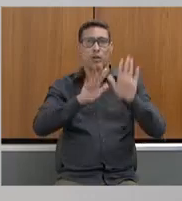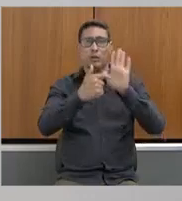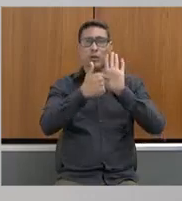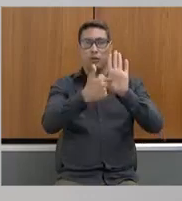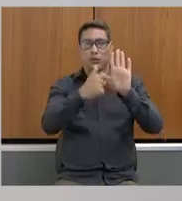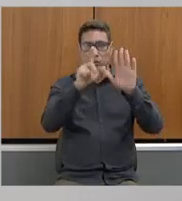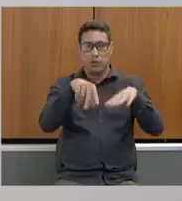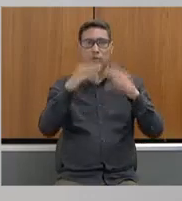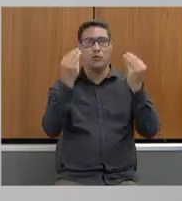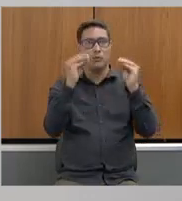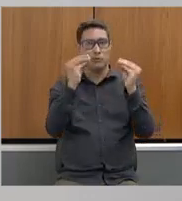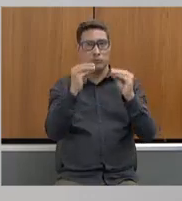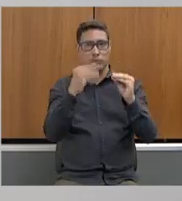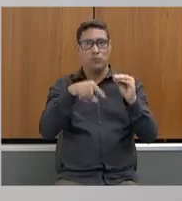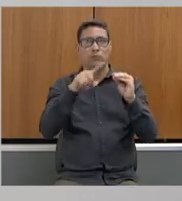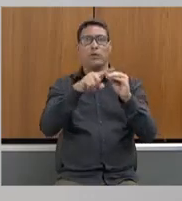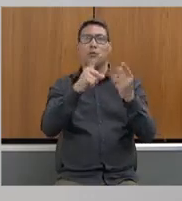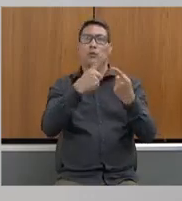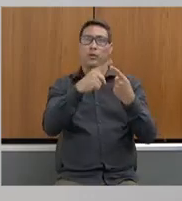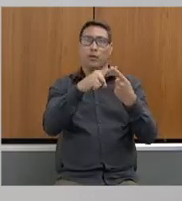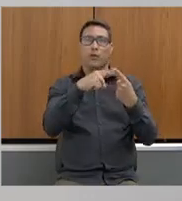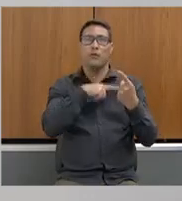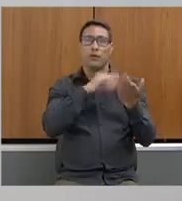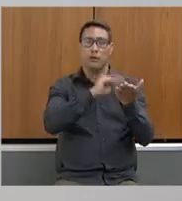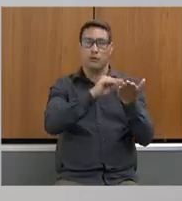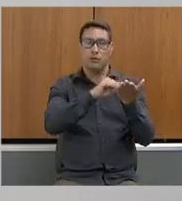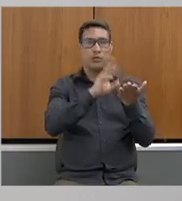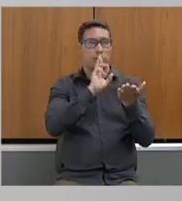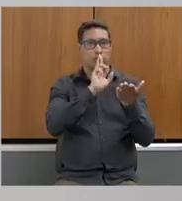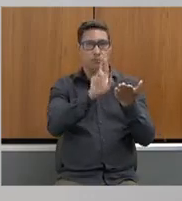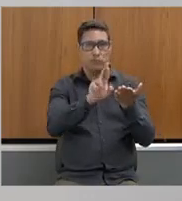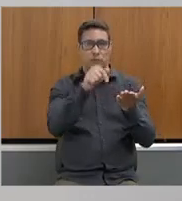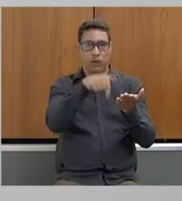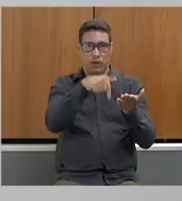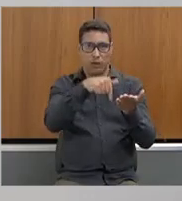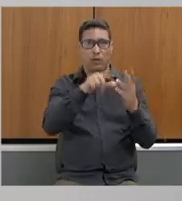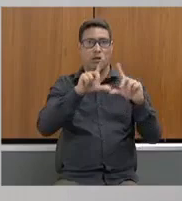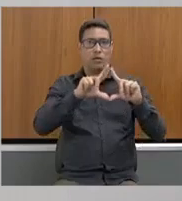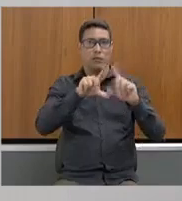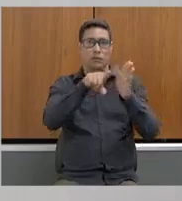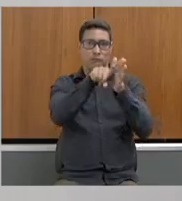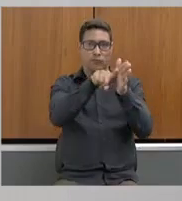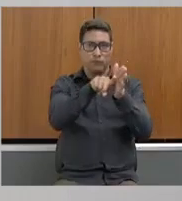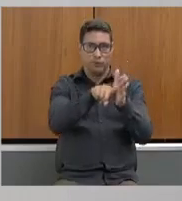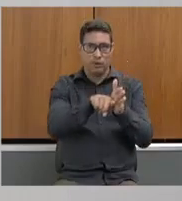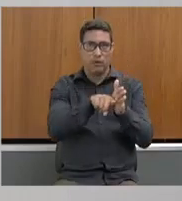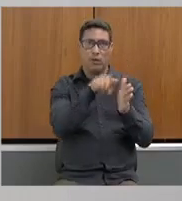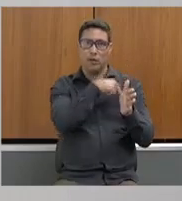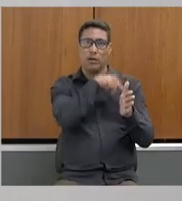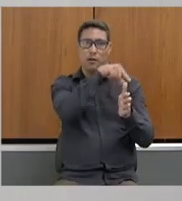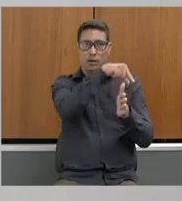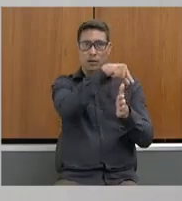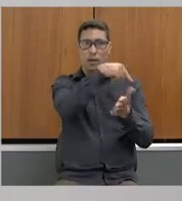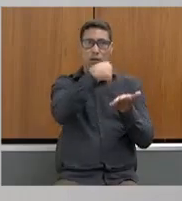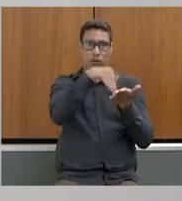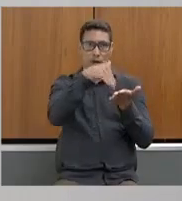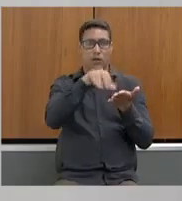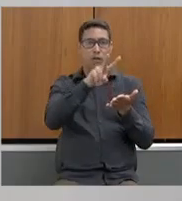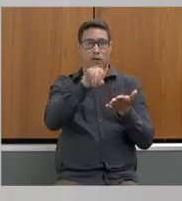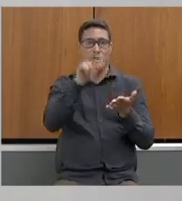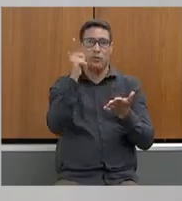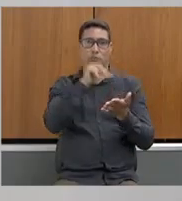na ausência de condições de responder aqui durante a Assembleia Fiscaliza, a senhora terá condições de responder formalmente